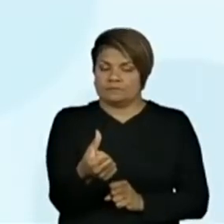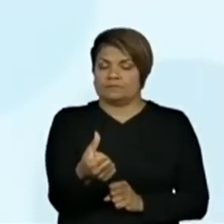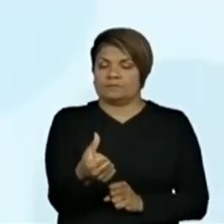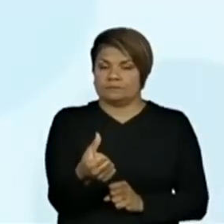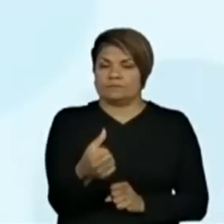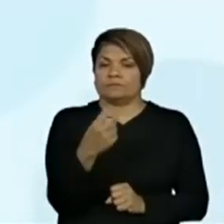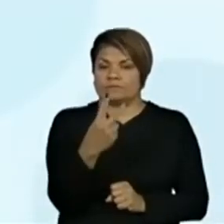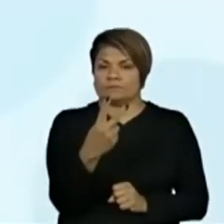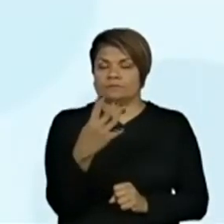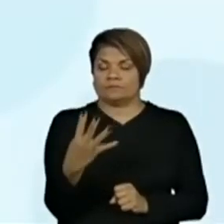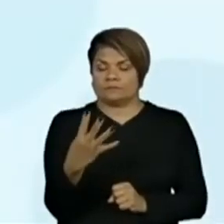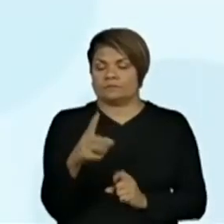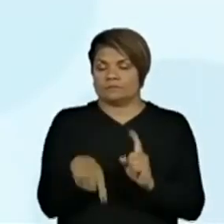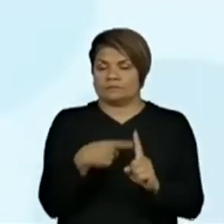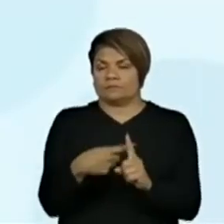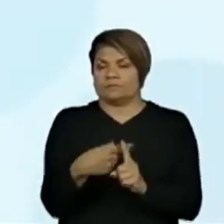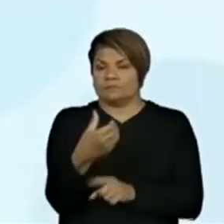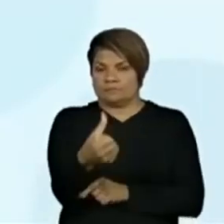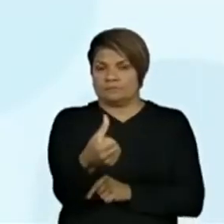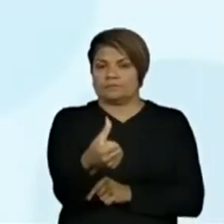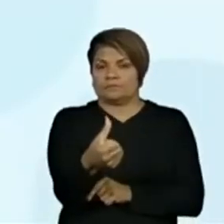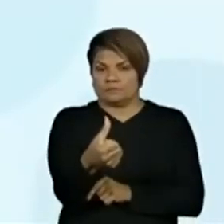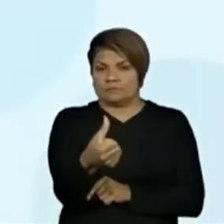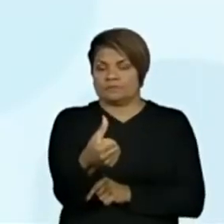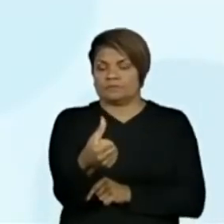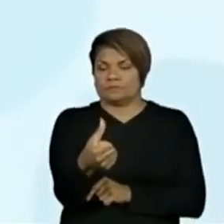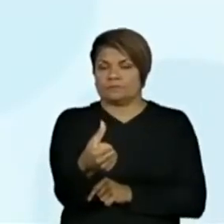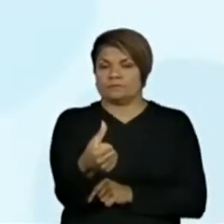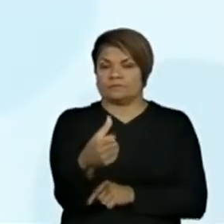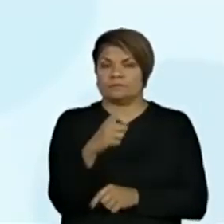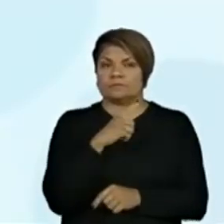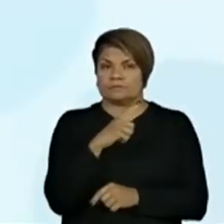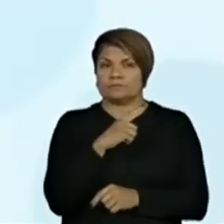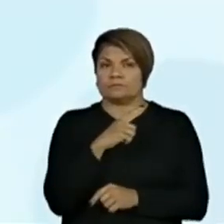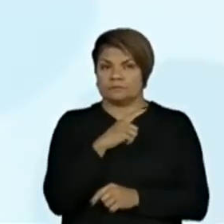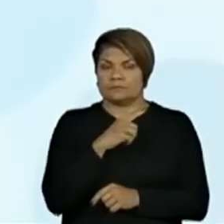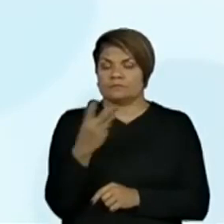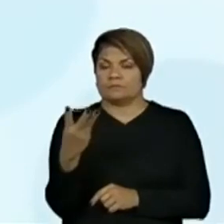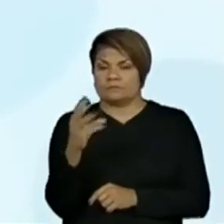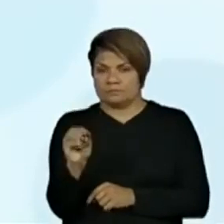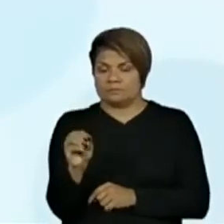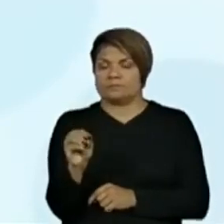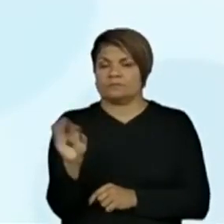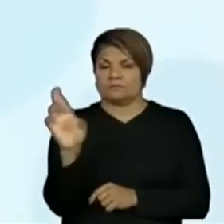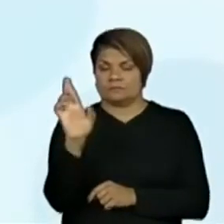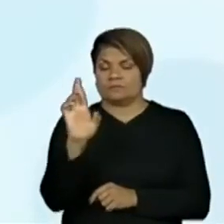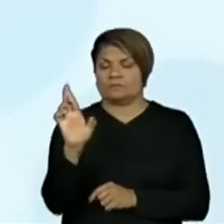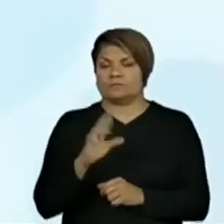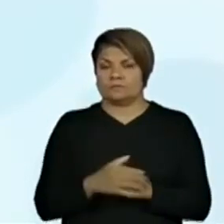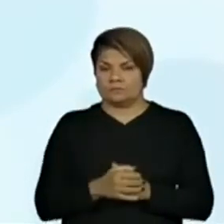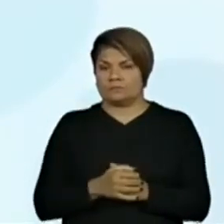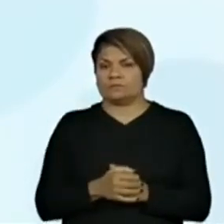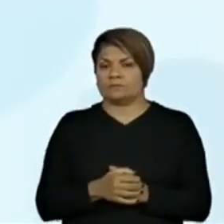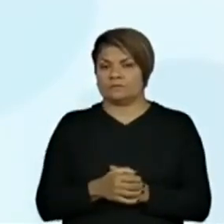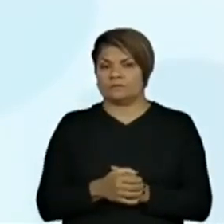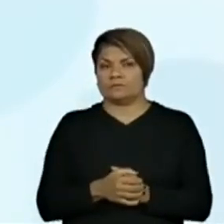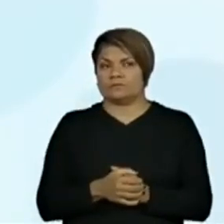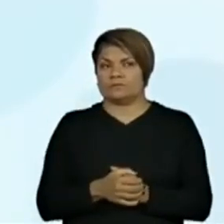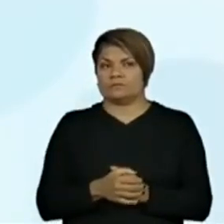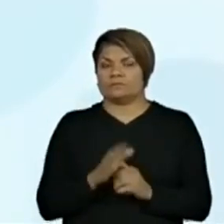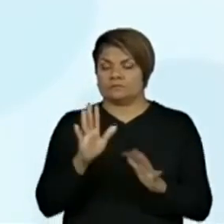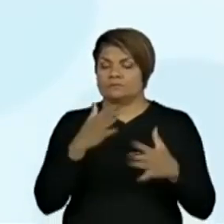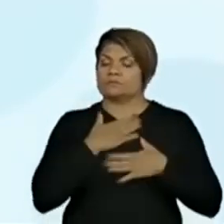20 mais 6, eu vou chegar em 30 reais. Só isso, Pro?